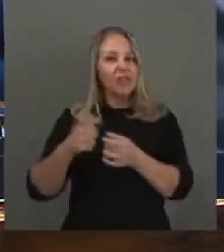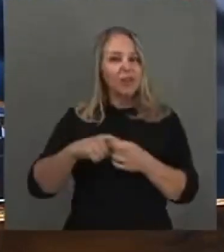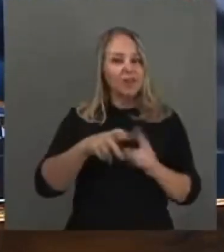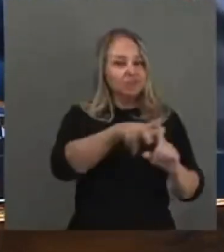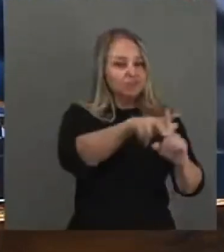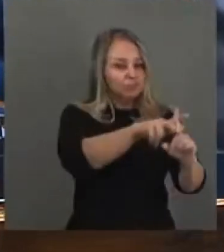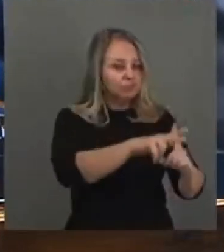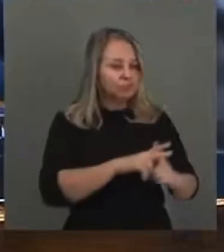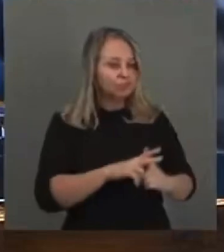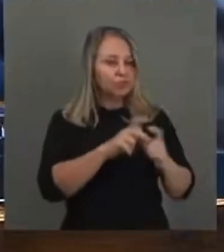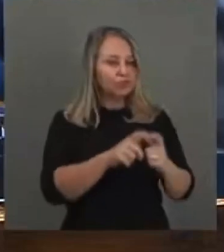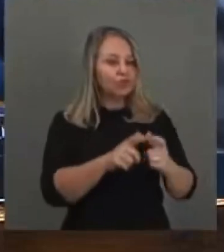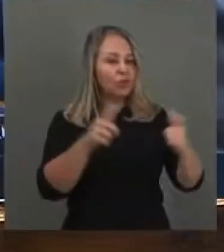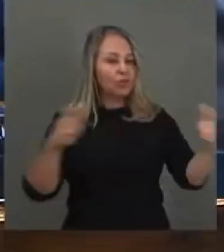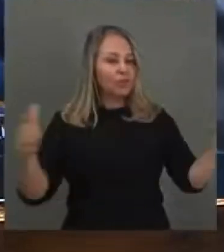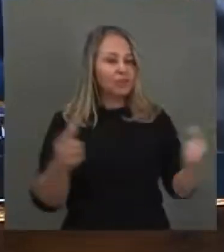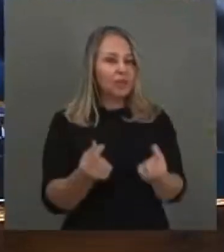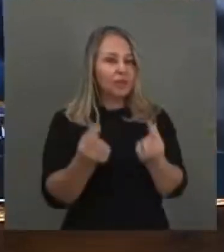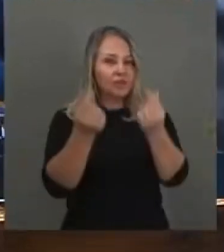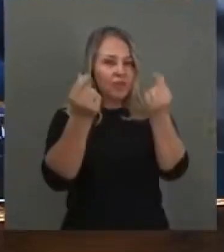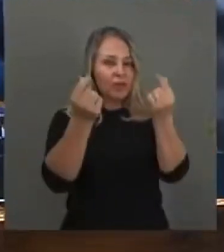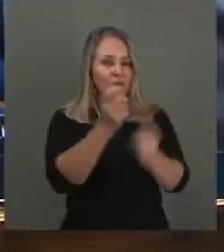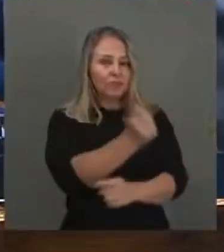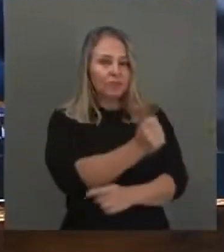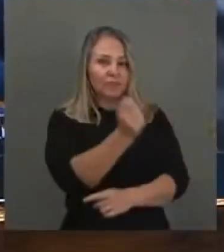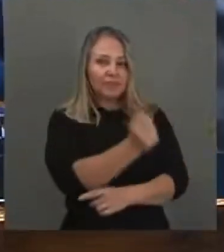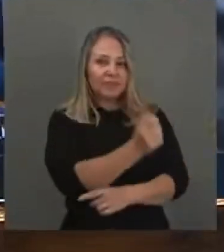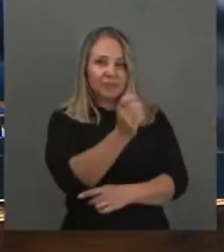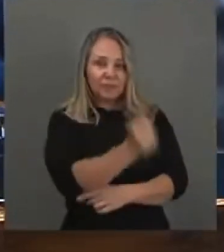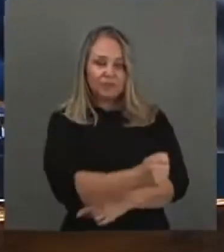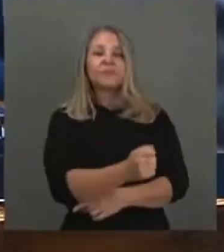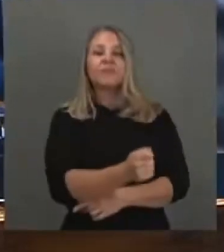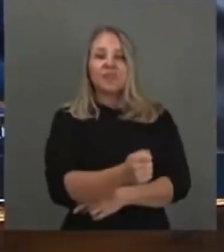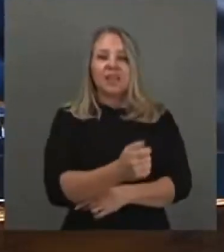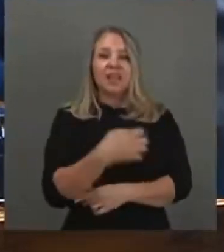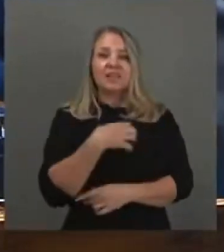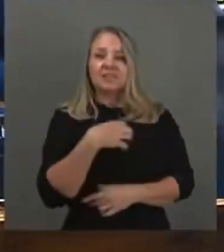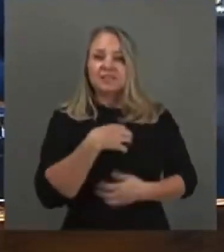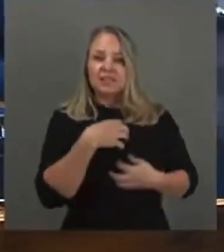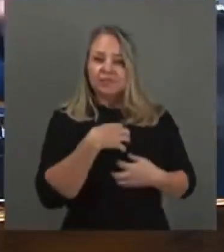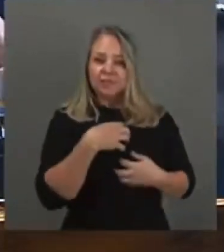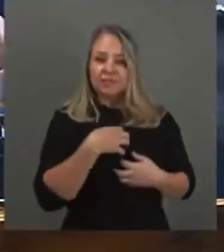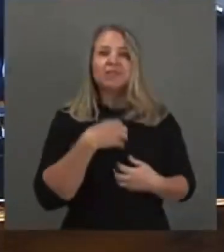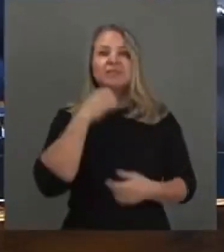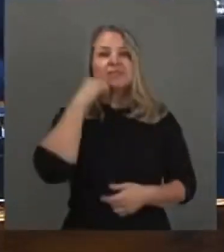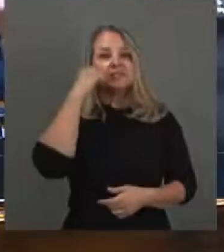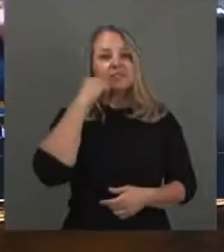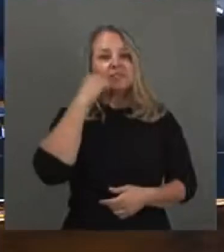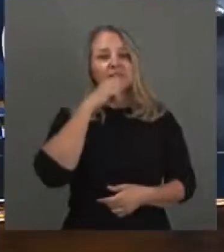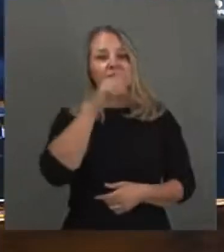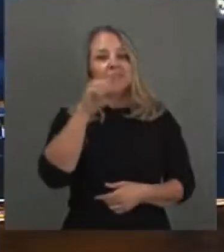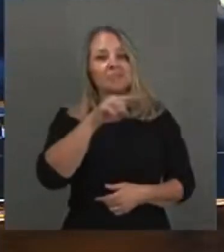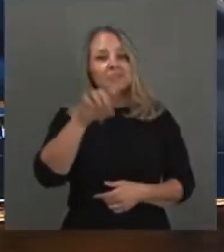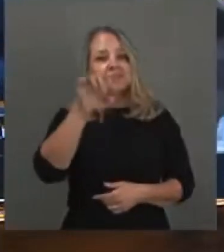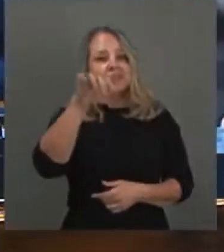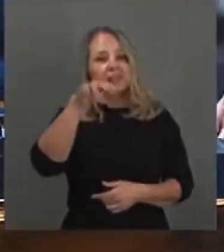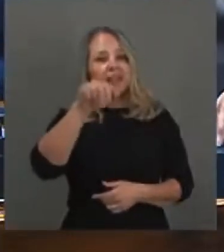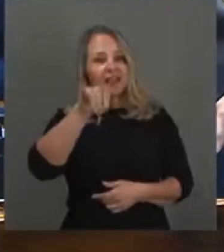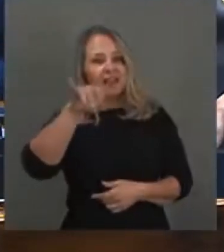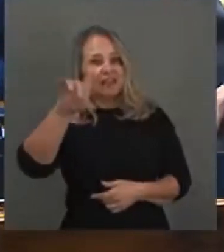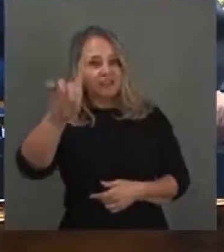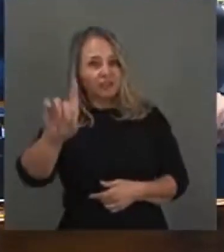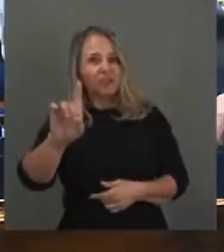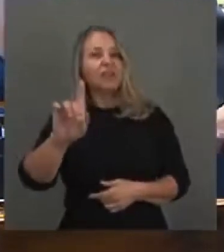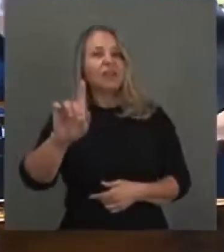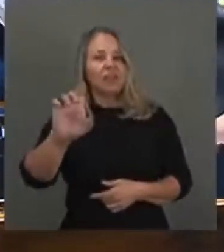de aumentar o valor dessa pensão. A sensibilidade da relatora, senadora Zenaide, parabéns pelo trabalho que fez. Eu acho